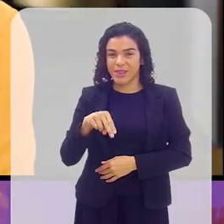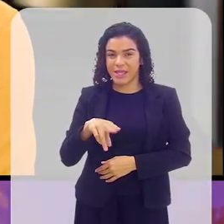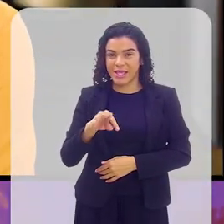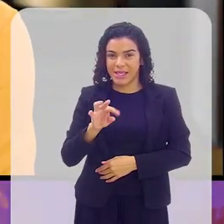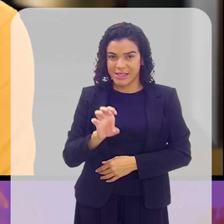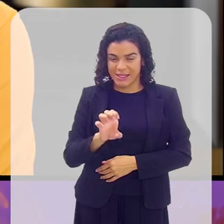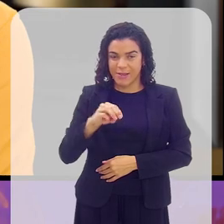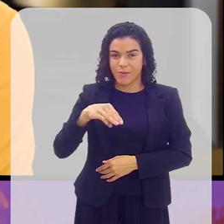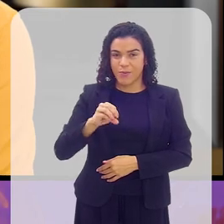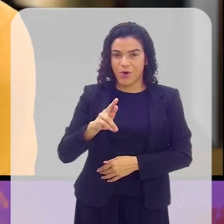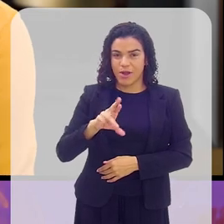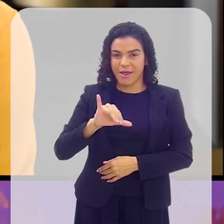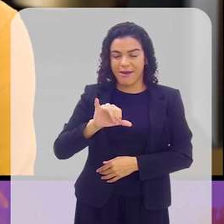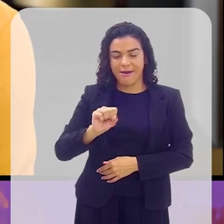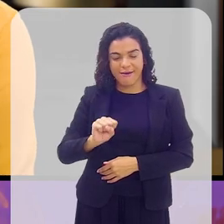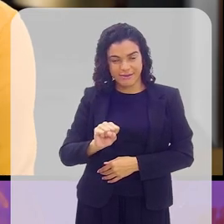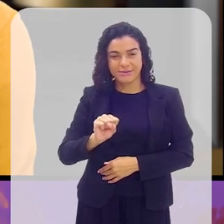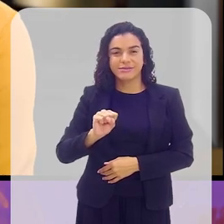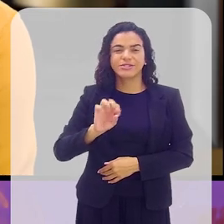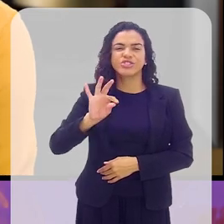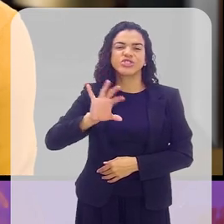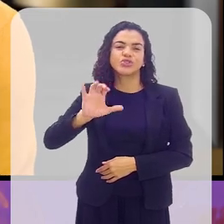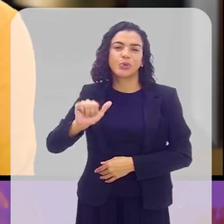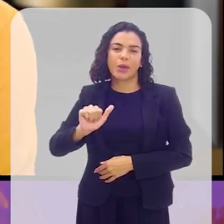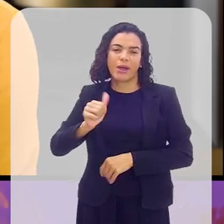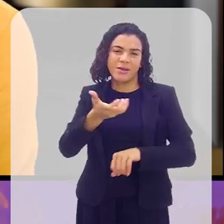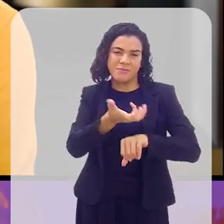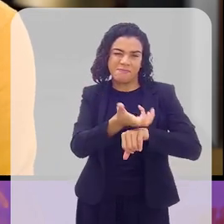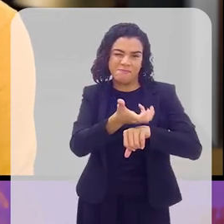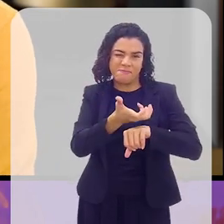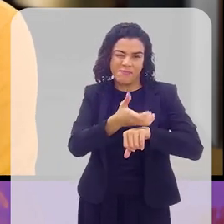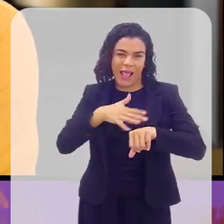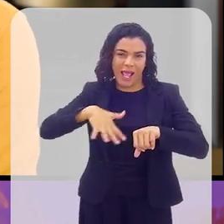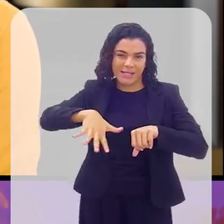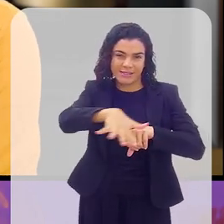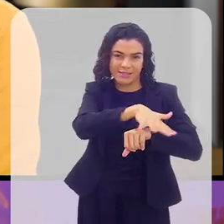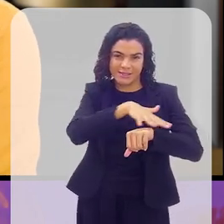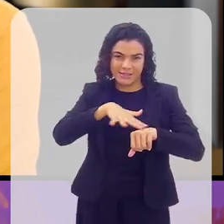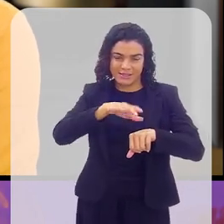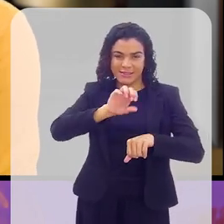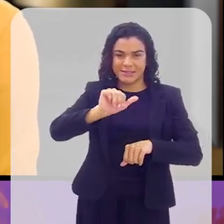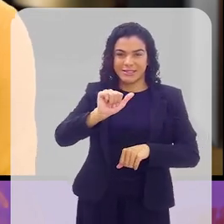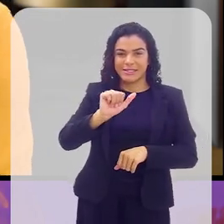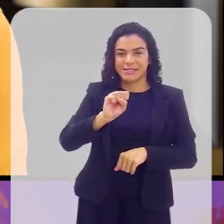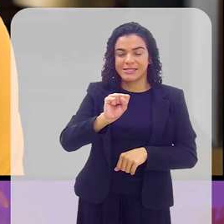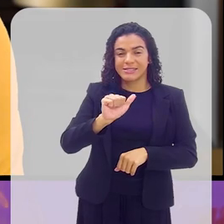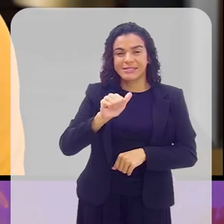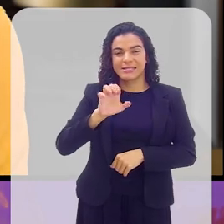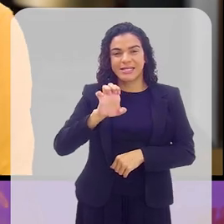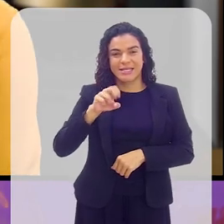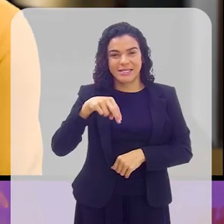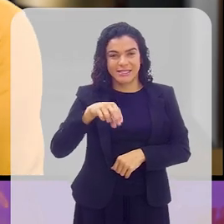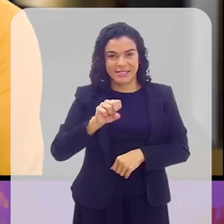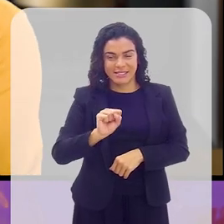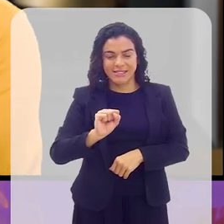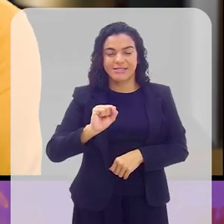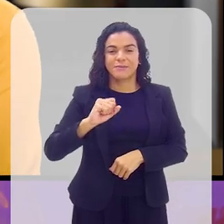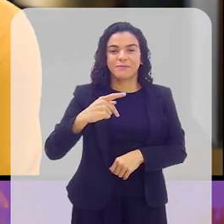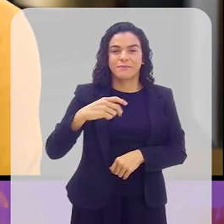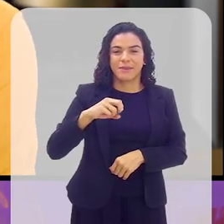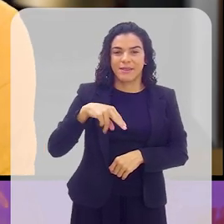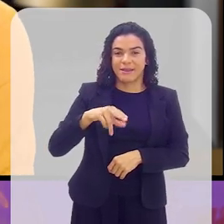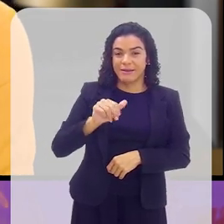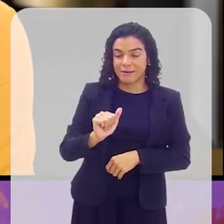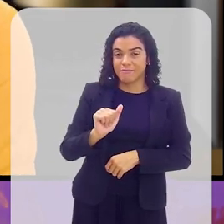Moraes, que fica na rua Enes de Sousa, na Tijuca, ali bem pertinho da Praça São Espenho. E o segundo, no antigo